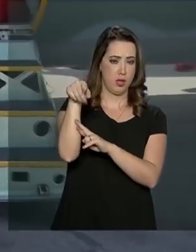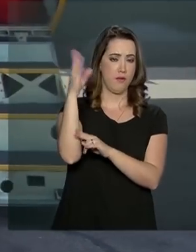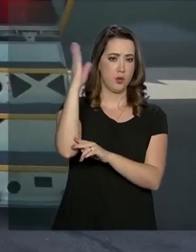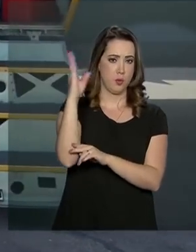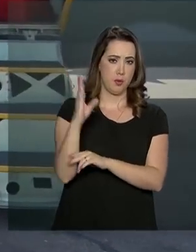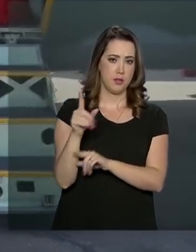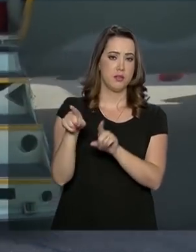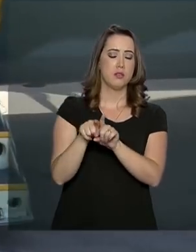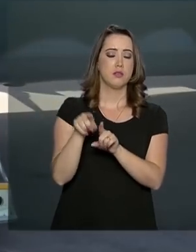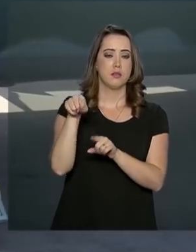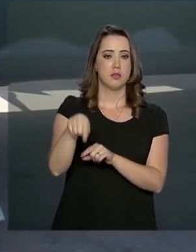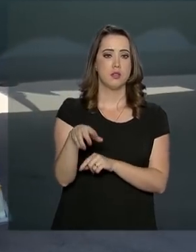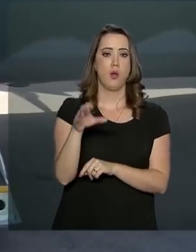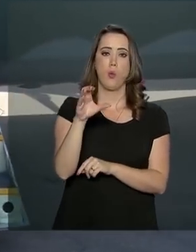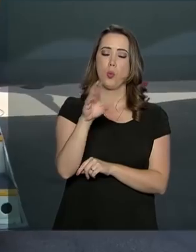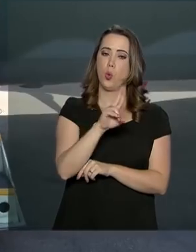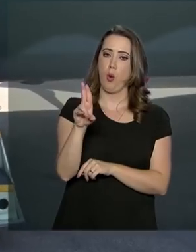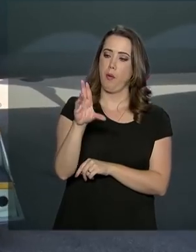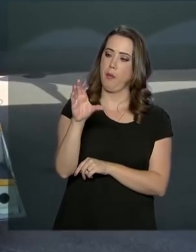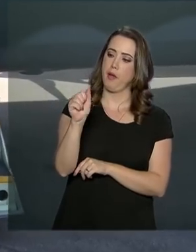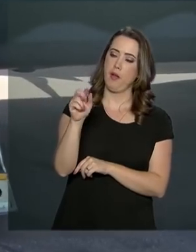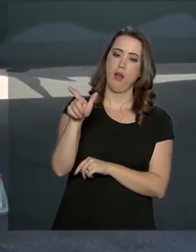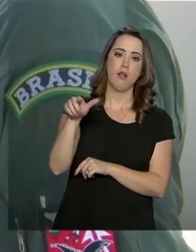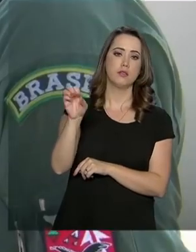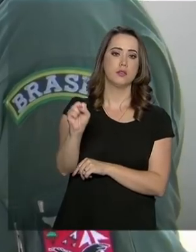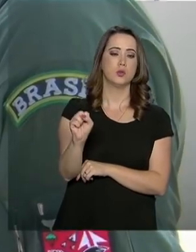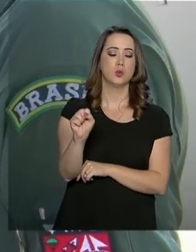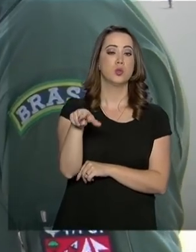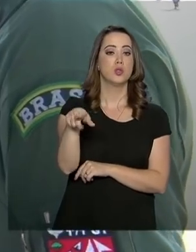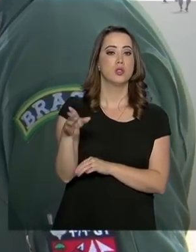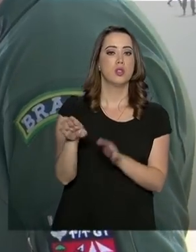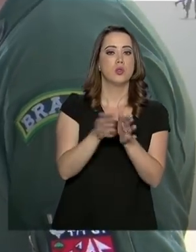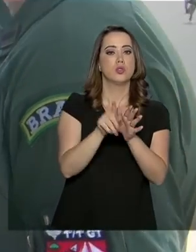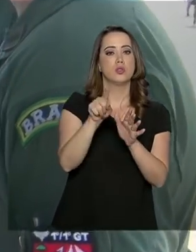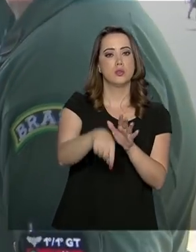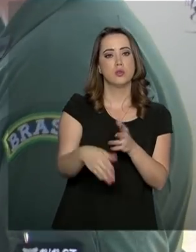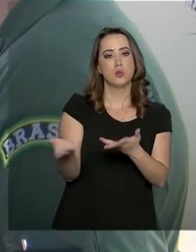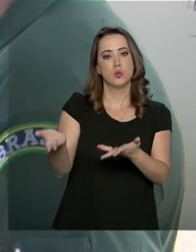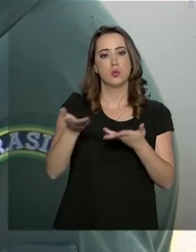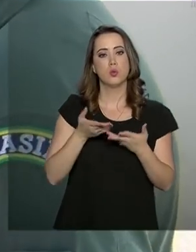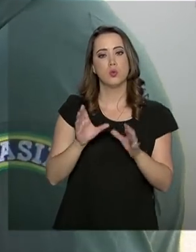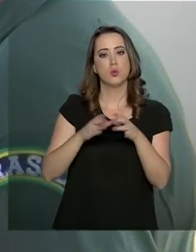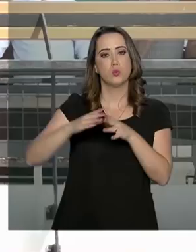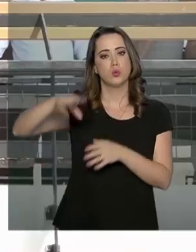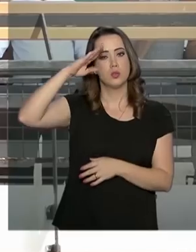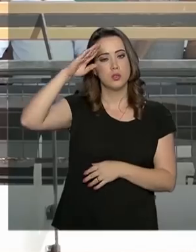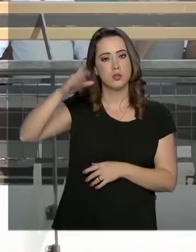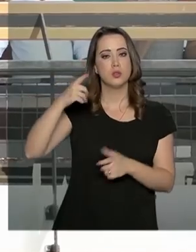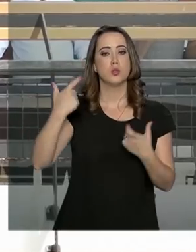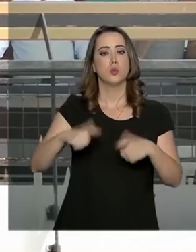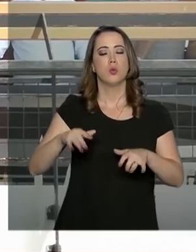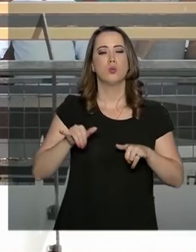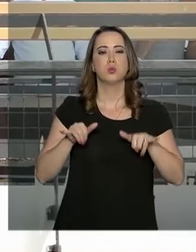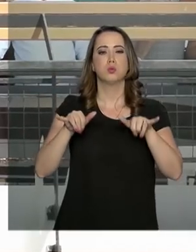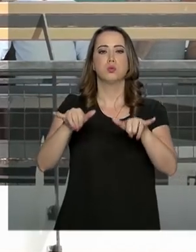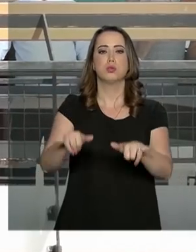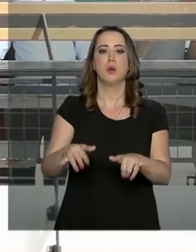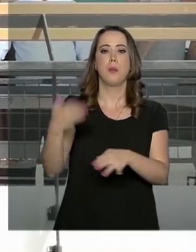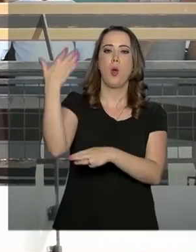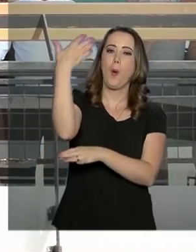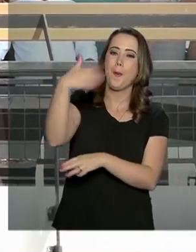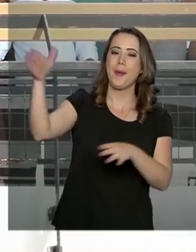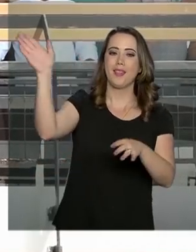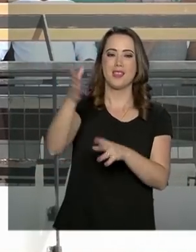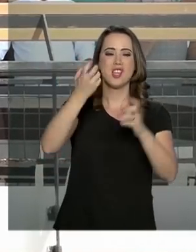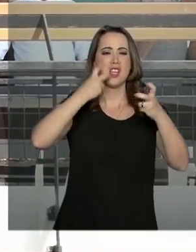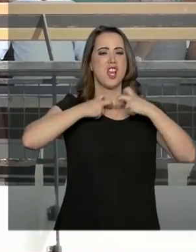Alfonso Poente. No desembarque, um grupo de brasileiros recepcionou os militares no aeroporto, com